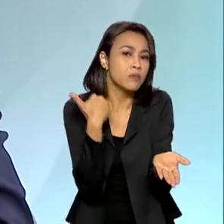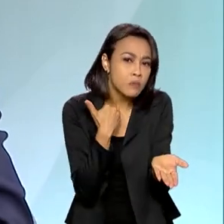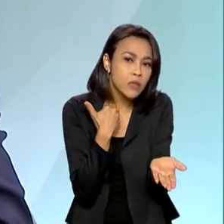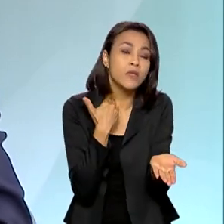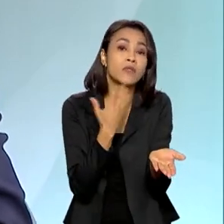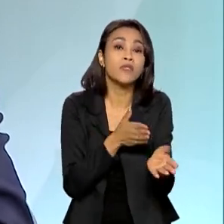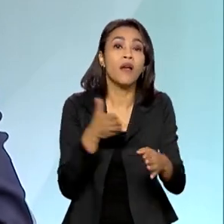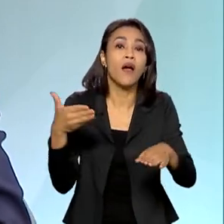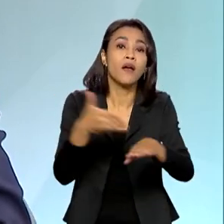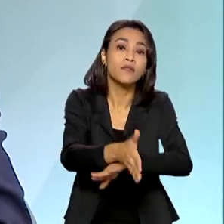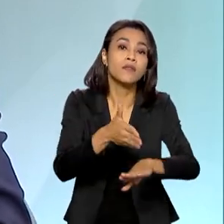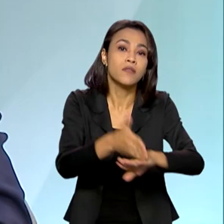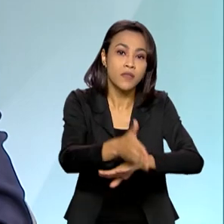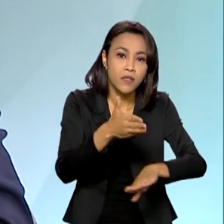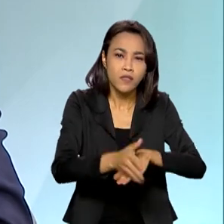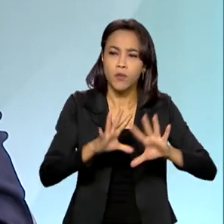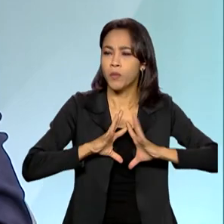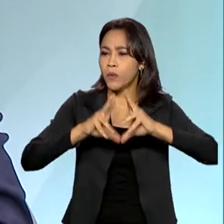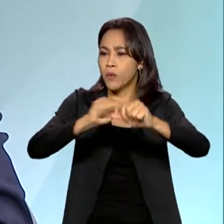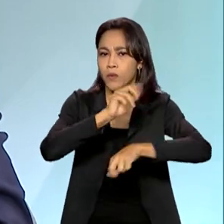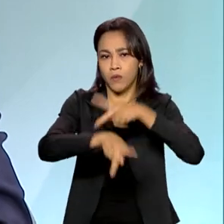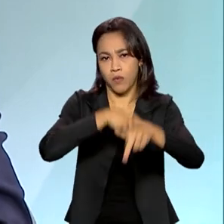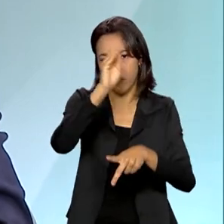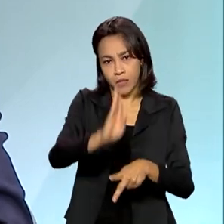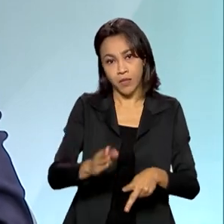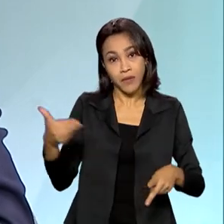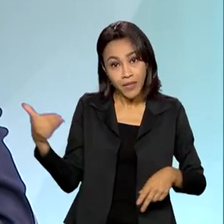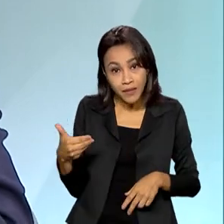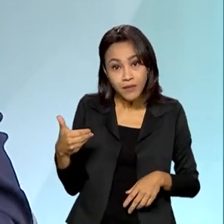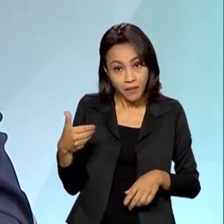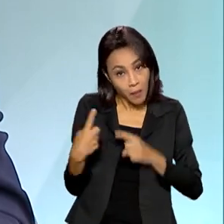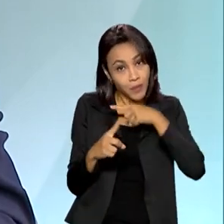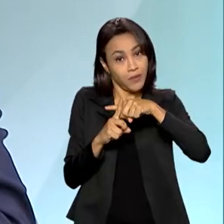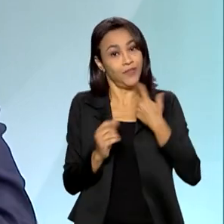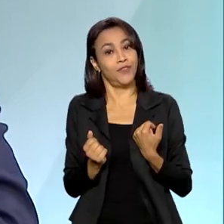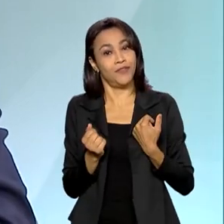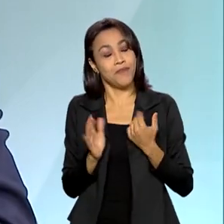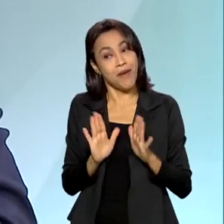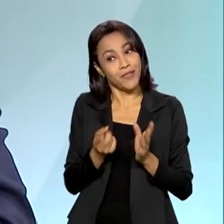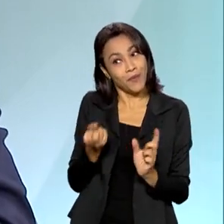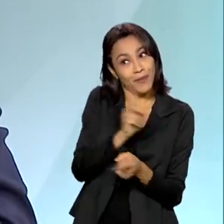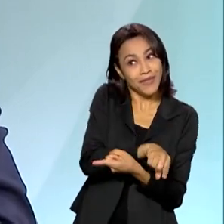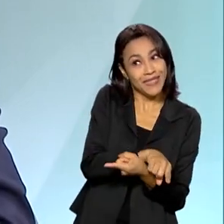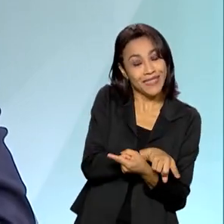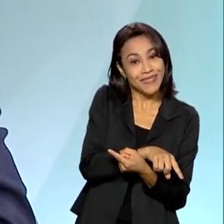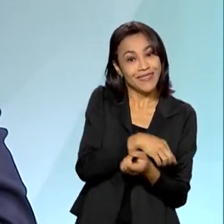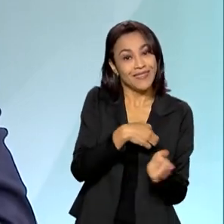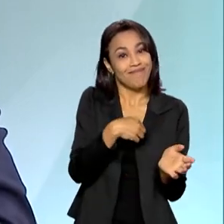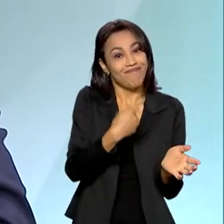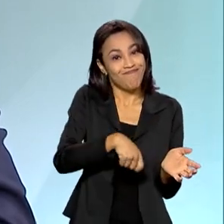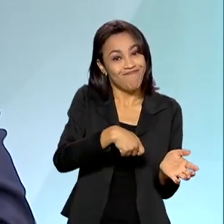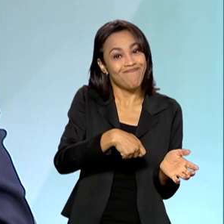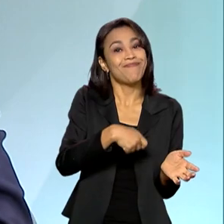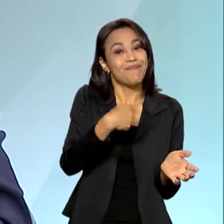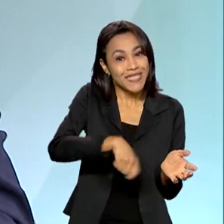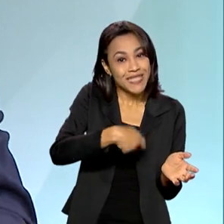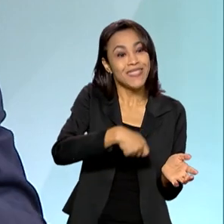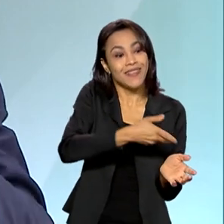mais acessíveis por toda a população brasileira. Por esse lado, é muito positivo. Por outro lado, exige que as organizações